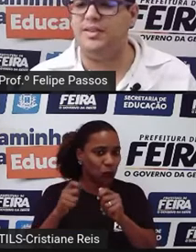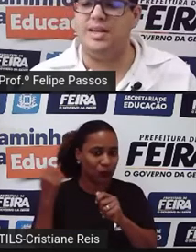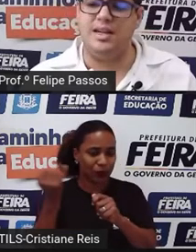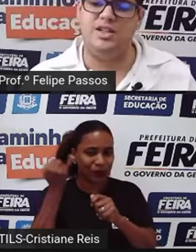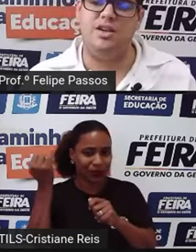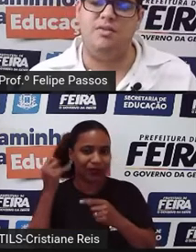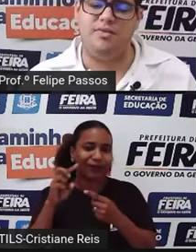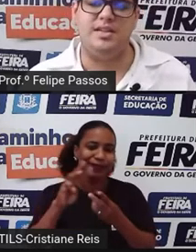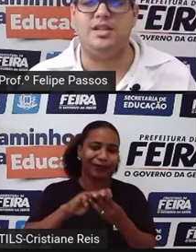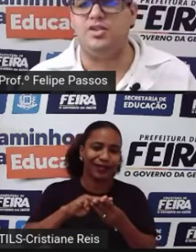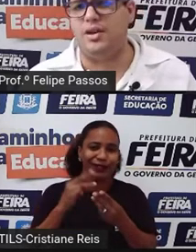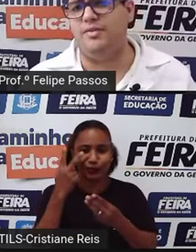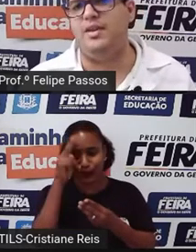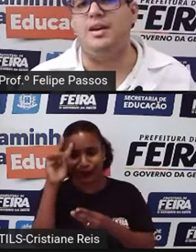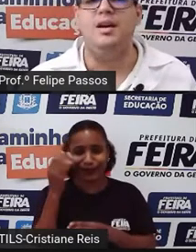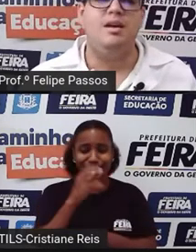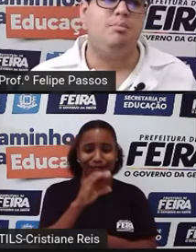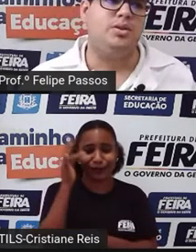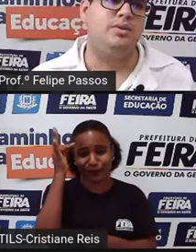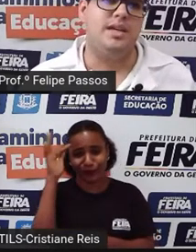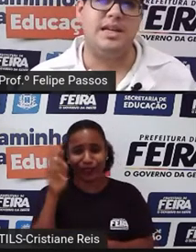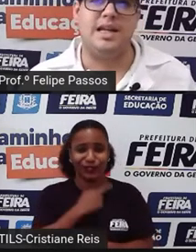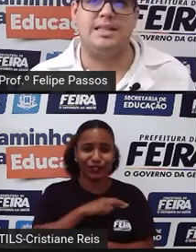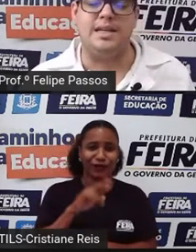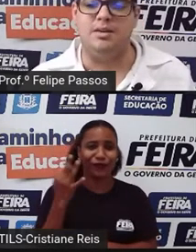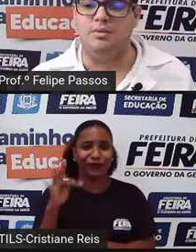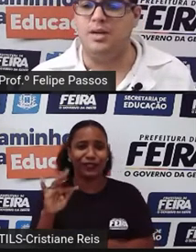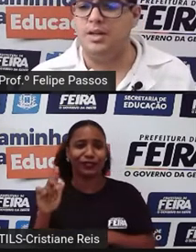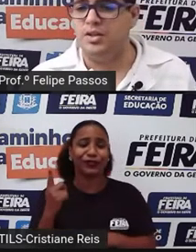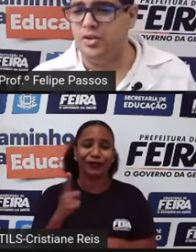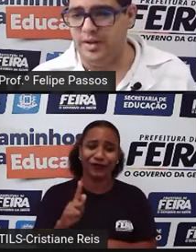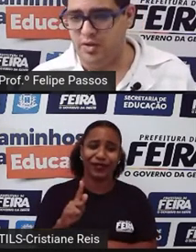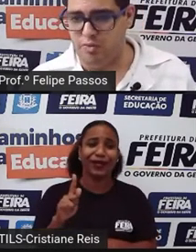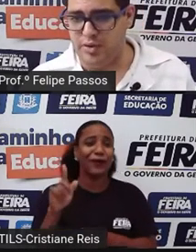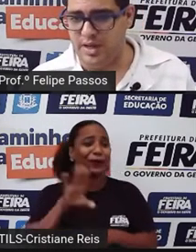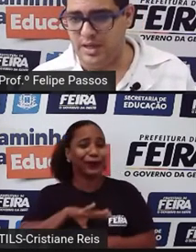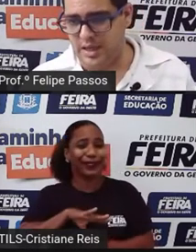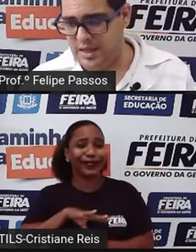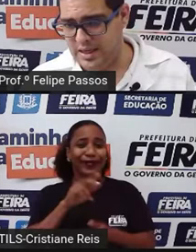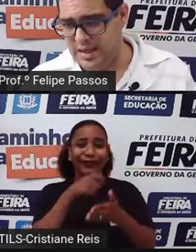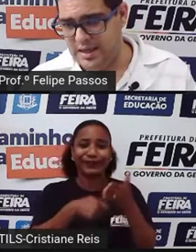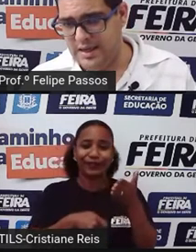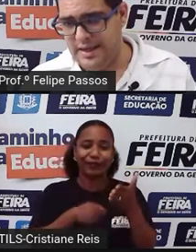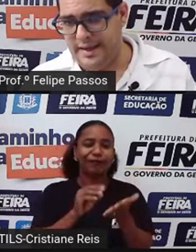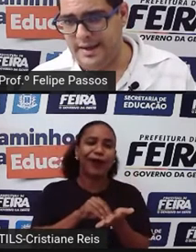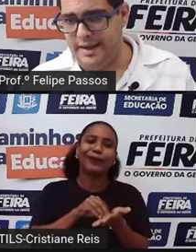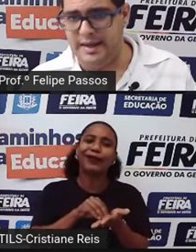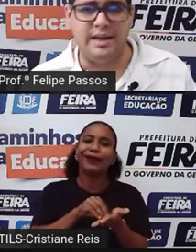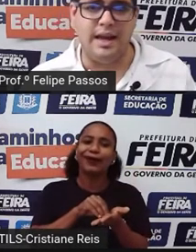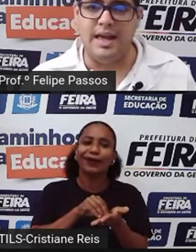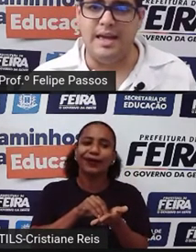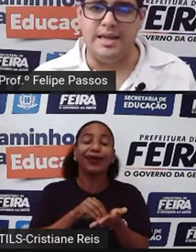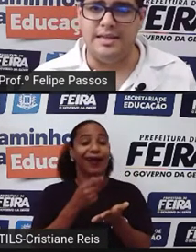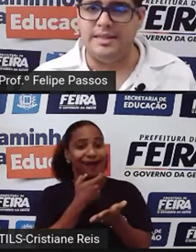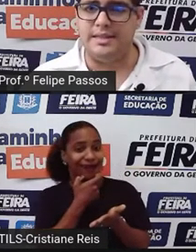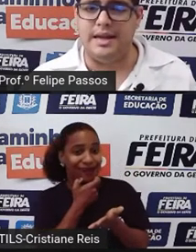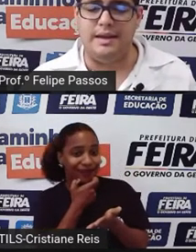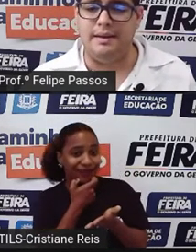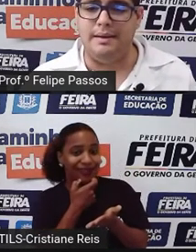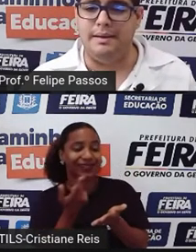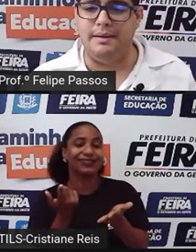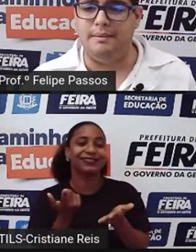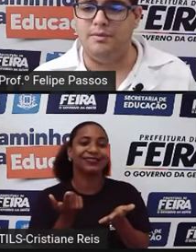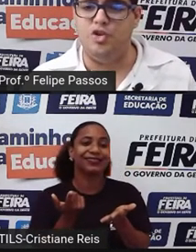filosofia, religião, física, geografia, português, redação, deixa eu ver que eu não botei aqui, inglês,